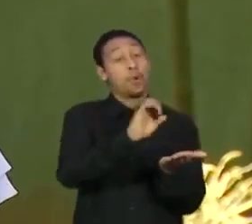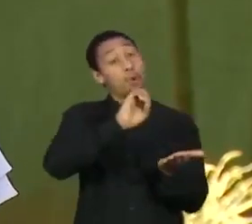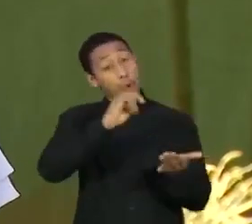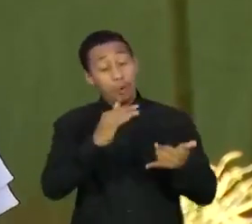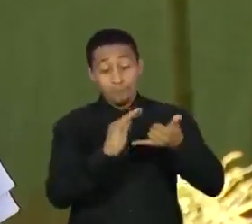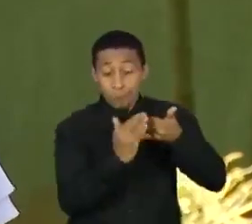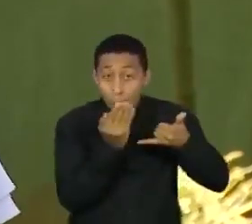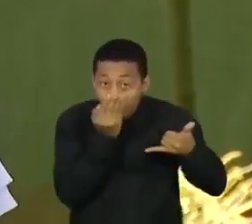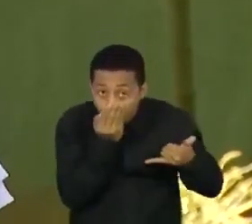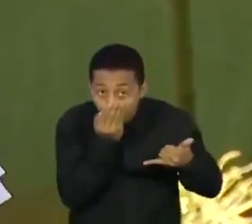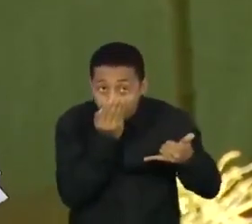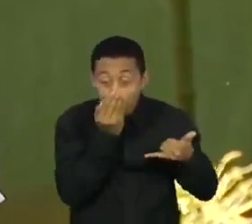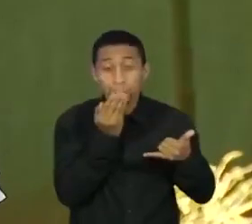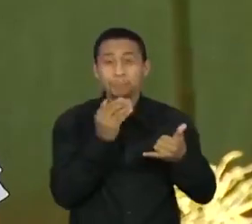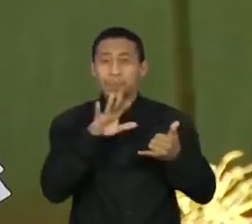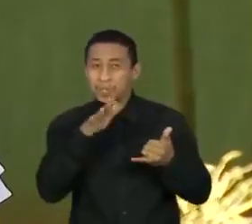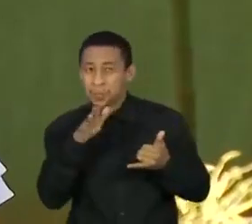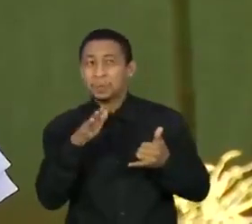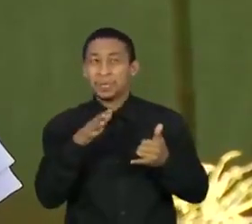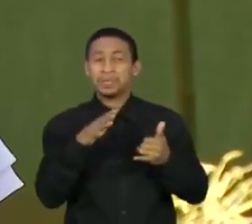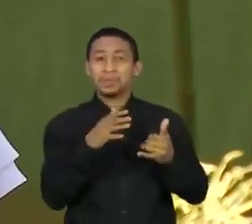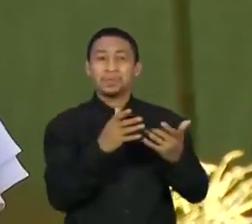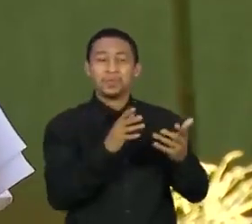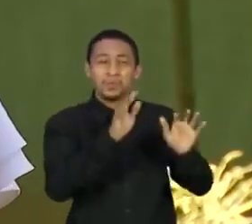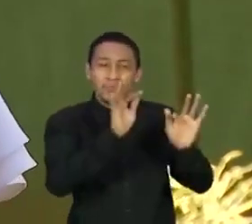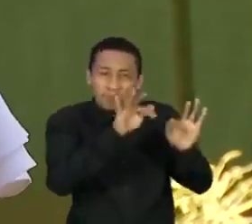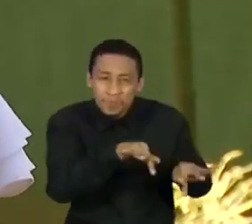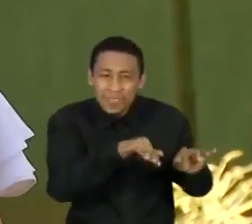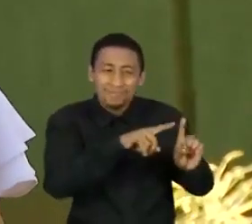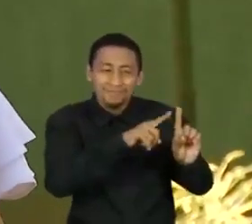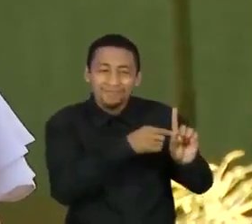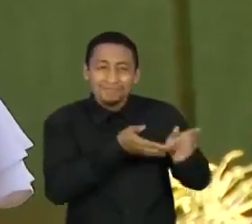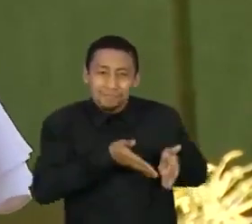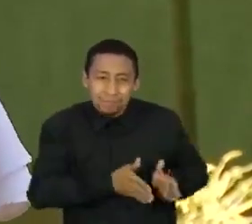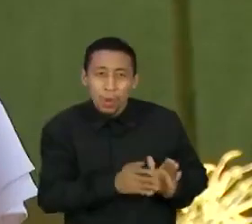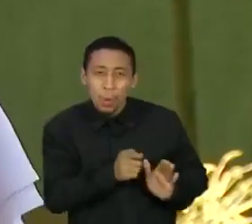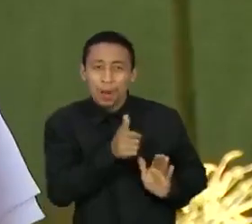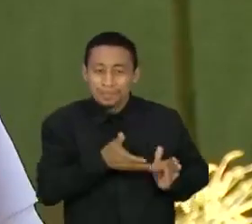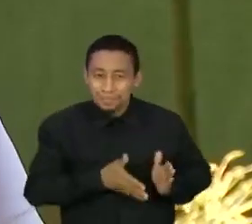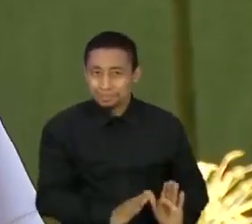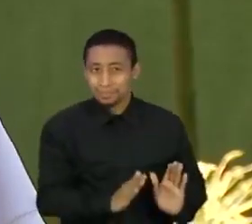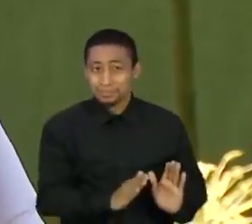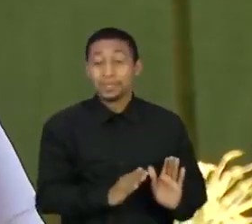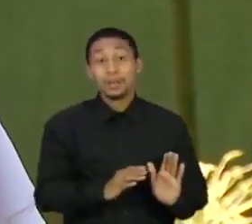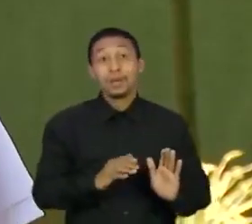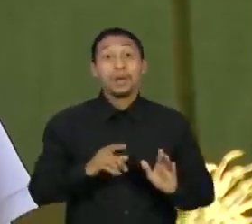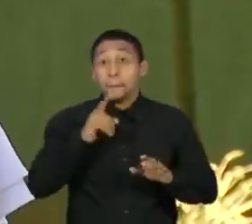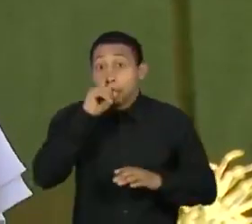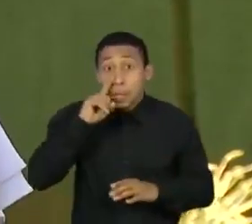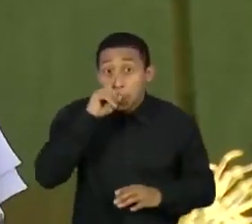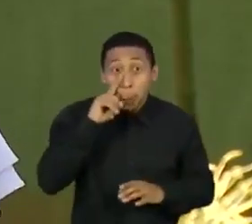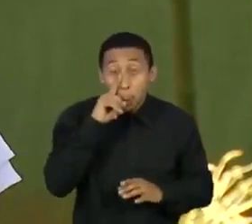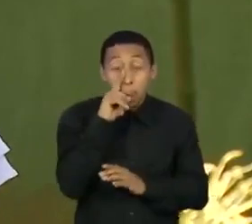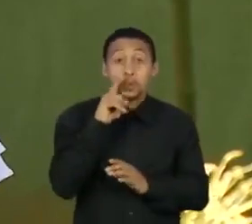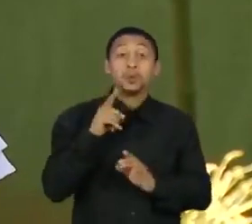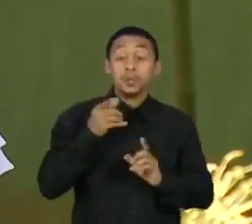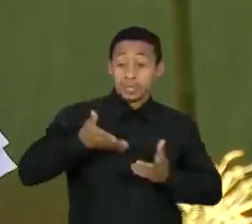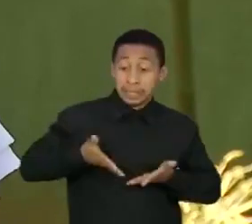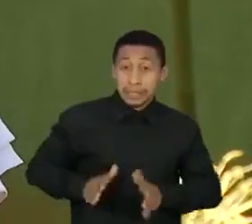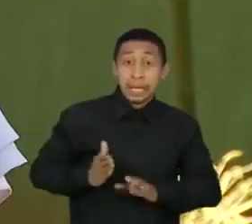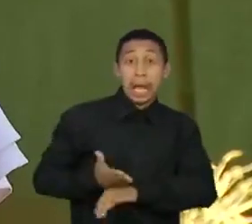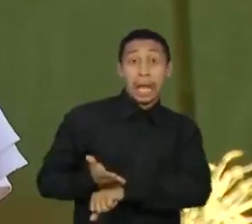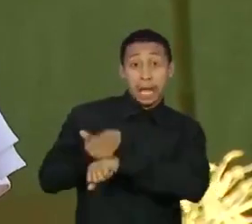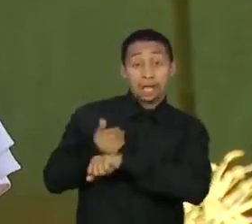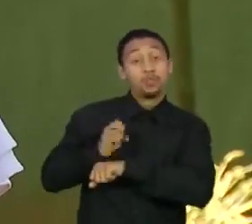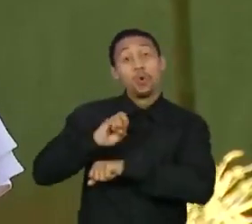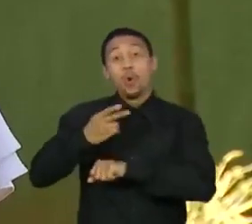especialmente no último trimestre de gravidez. O risco de partos prematuros ou indicação de cesárea também aumenta.